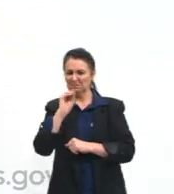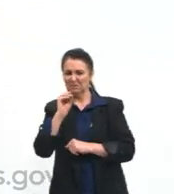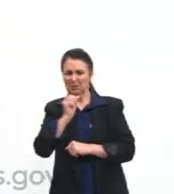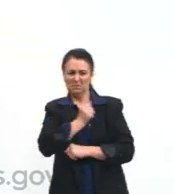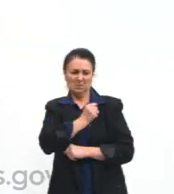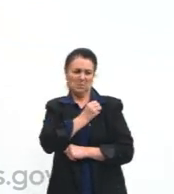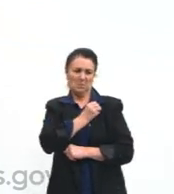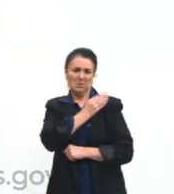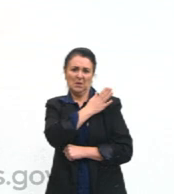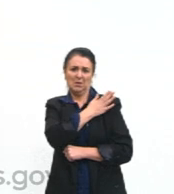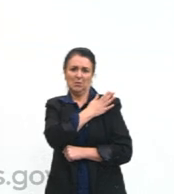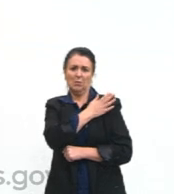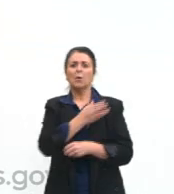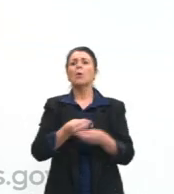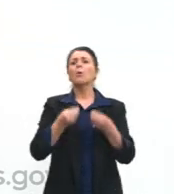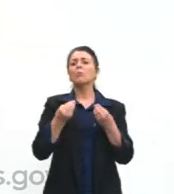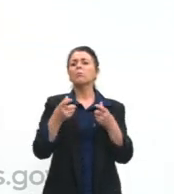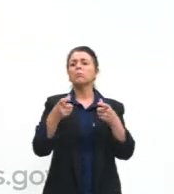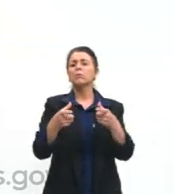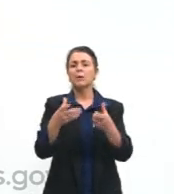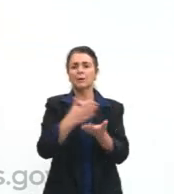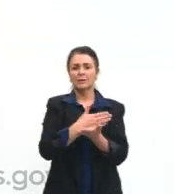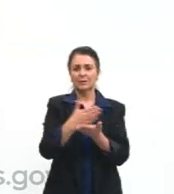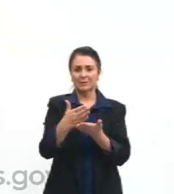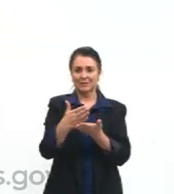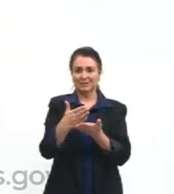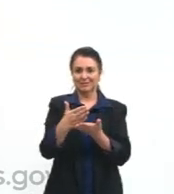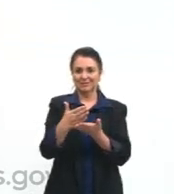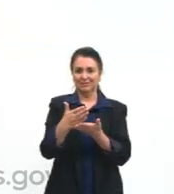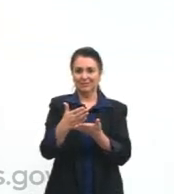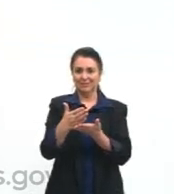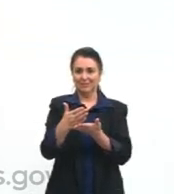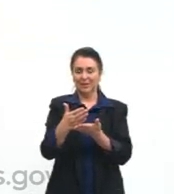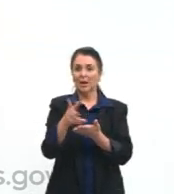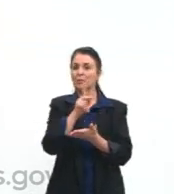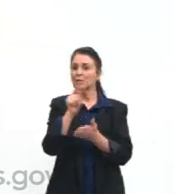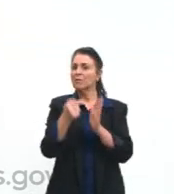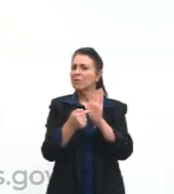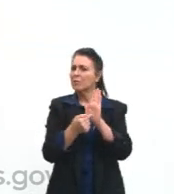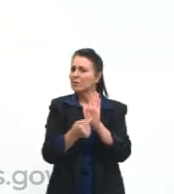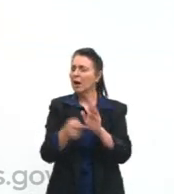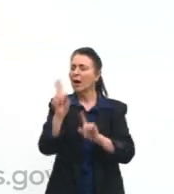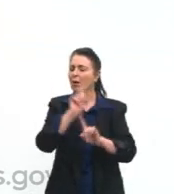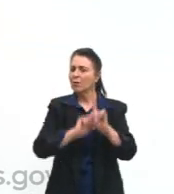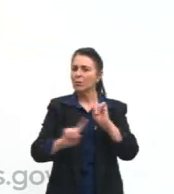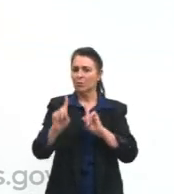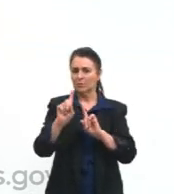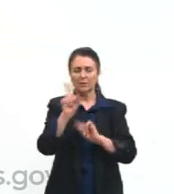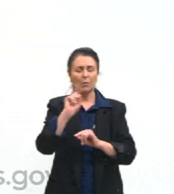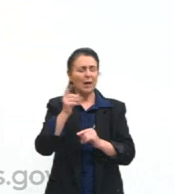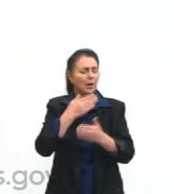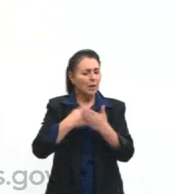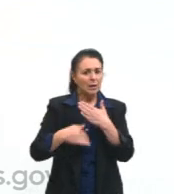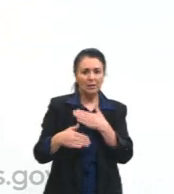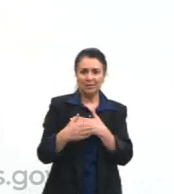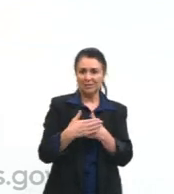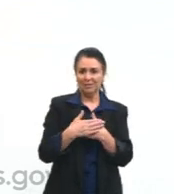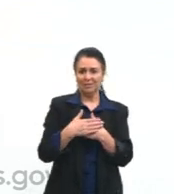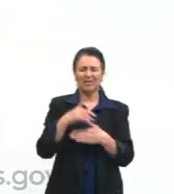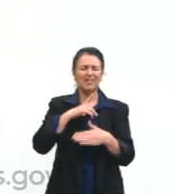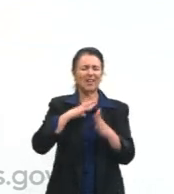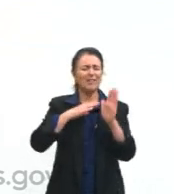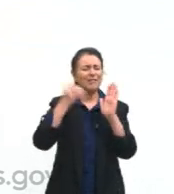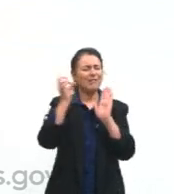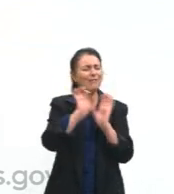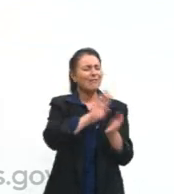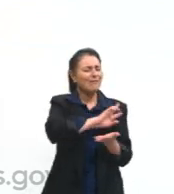determinado lugar. Então, uma das causas aqui, e eu trago algumas, porque não são todas, a gente poderia elencar várias